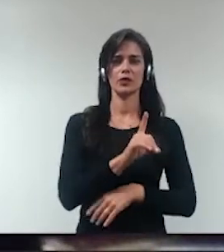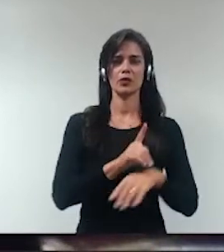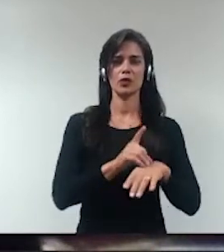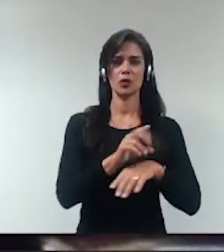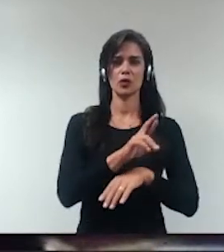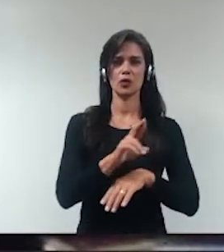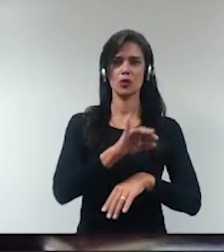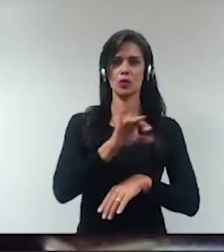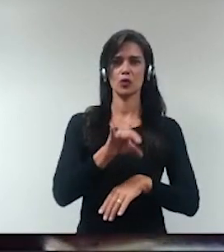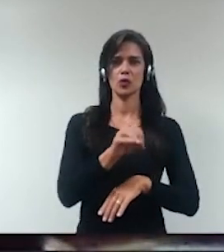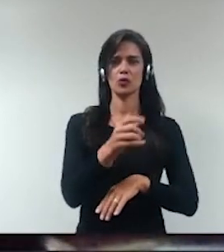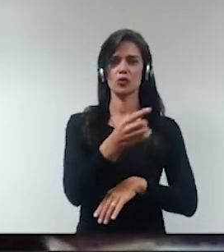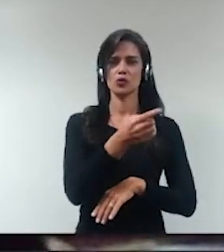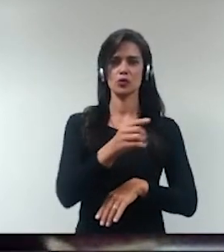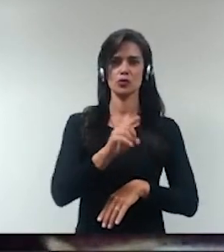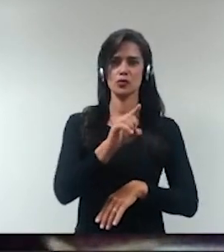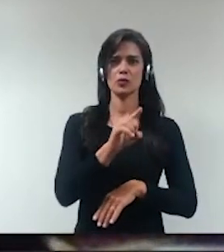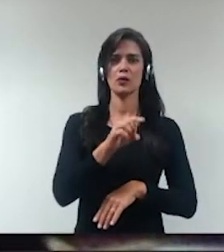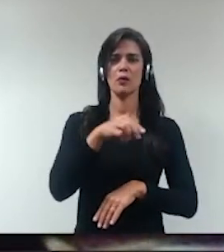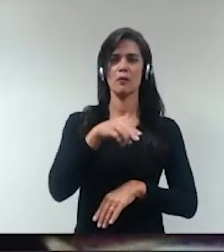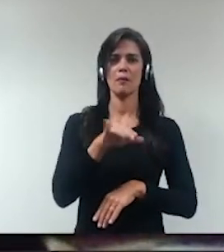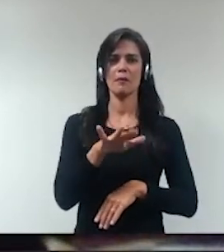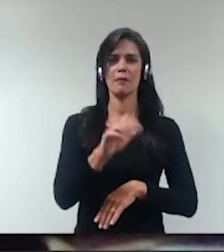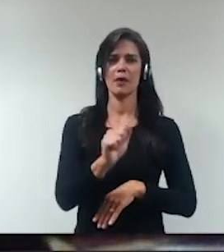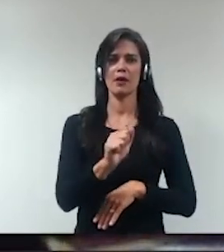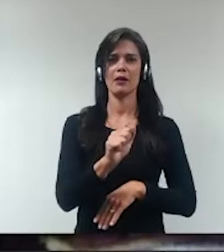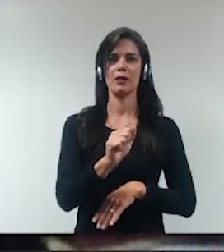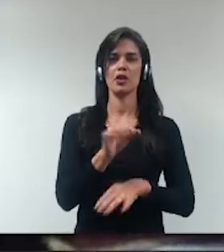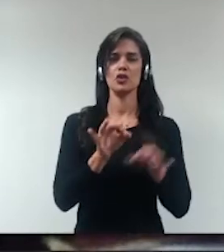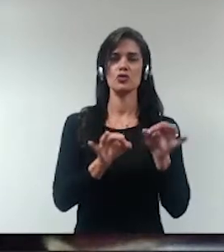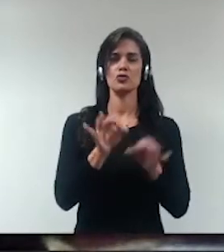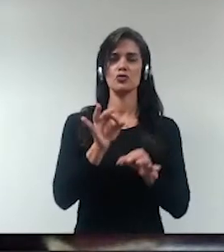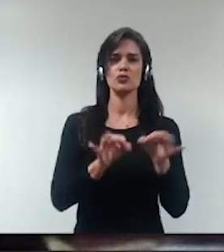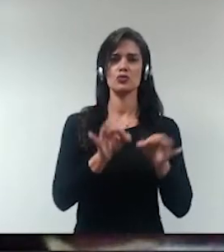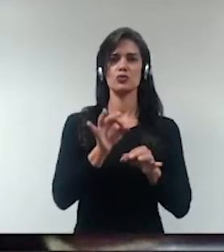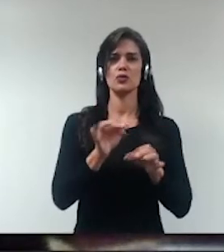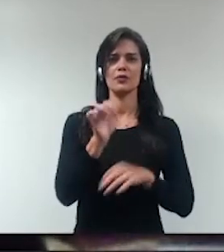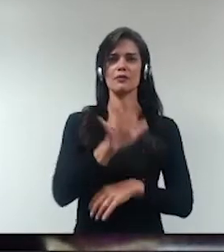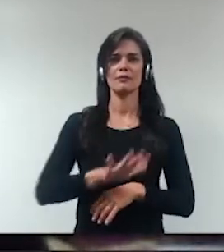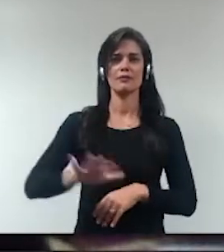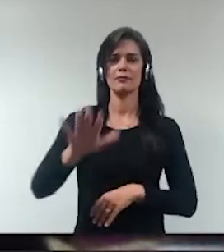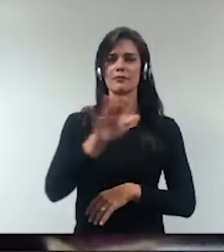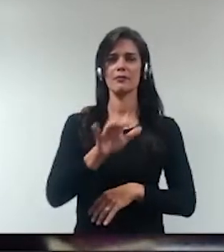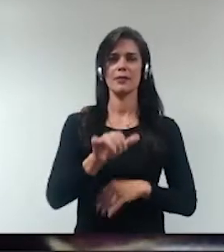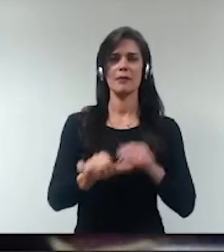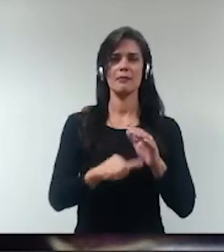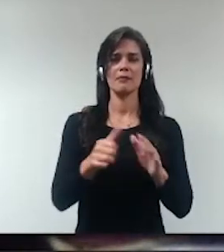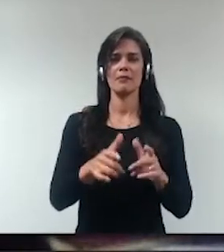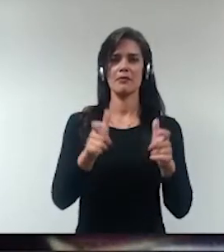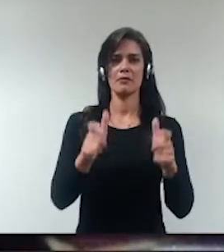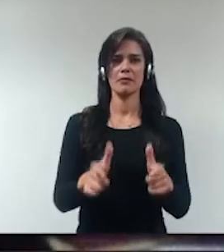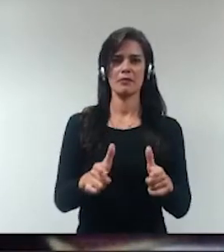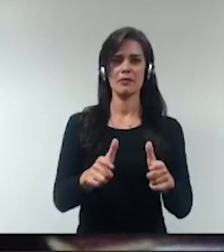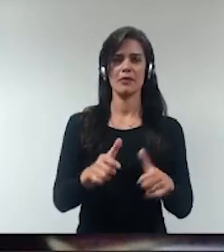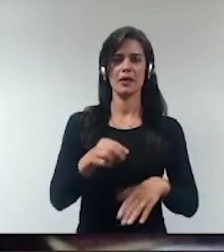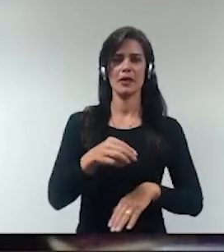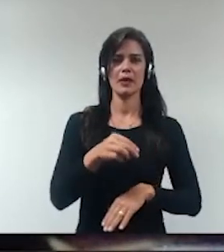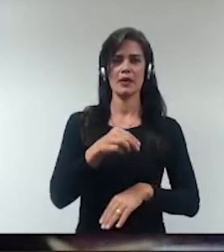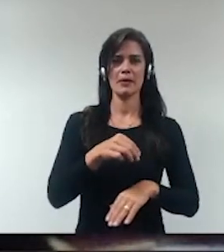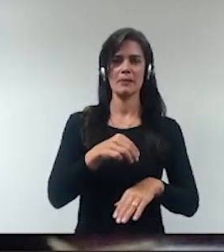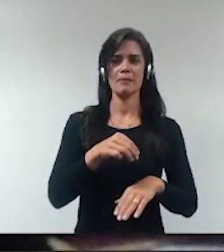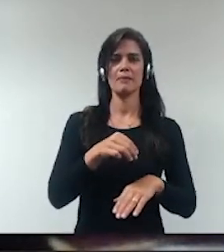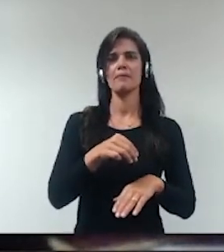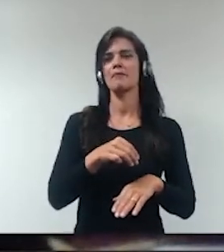João Carlos Maia Soares, que é juiz federal do Tribunal Regional Federal da Primeira Região, mestrando e